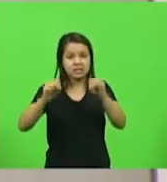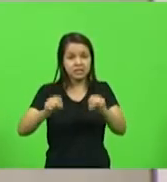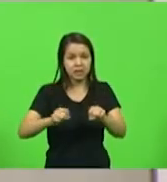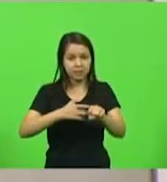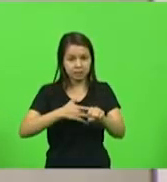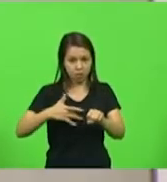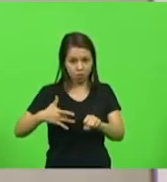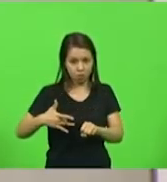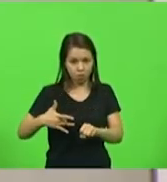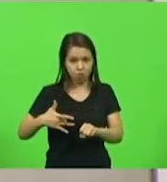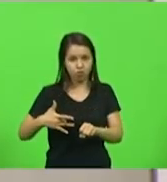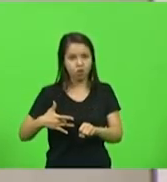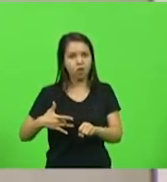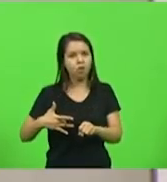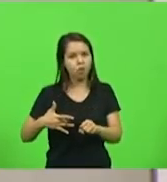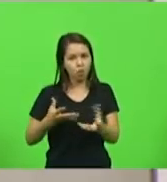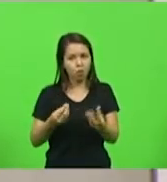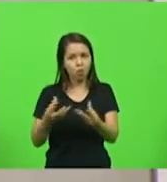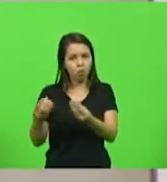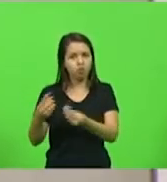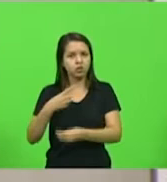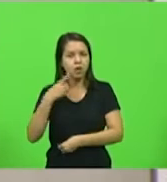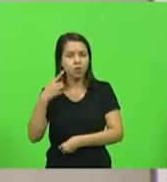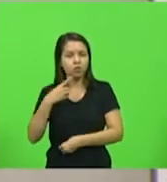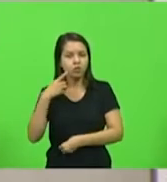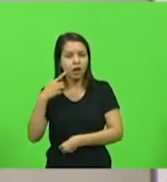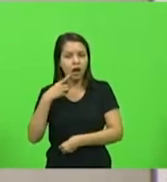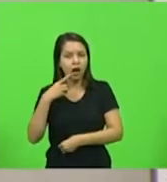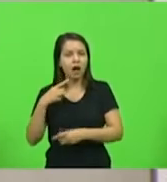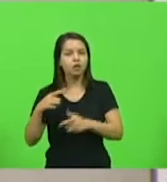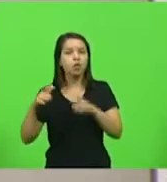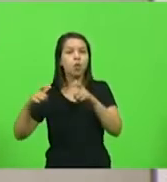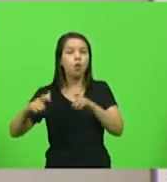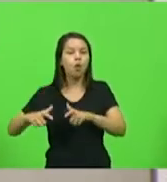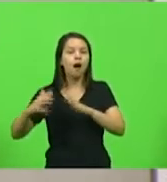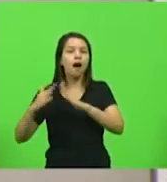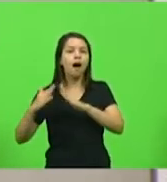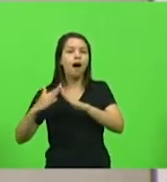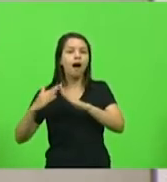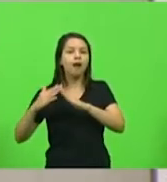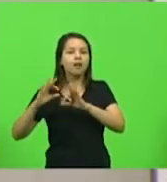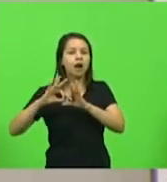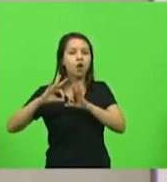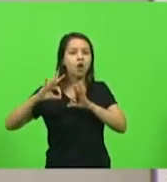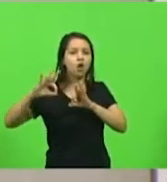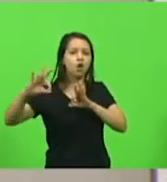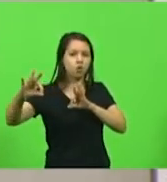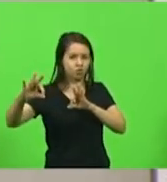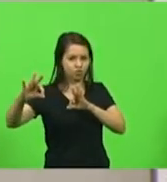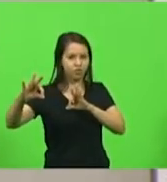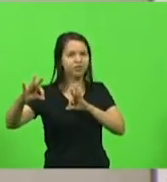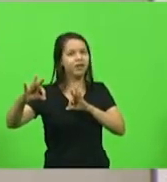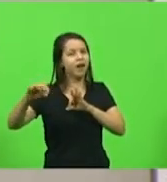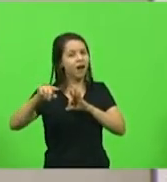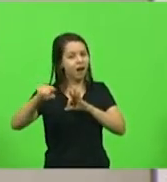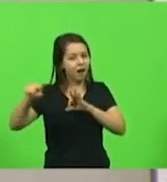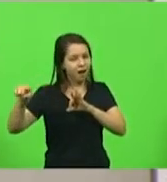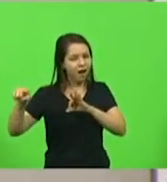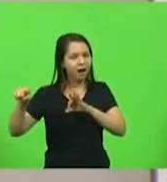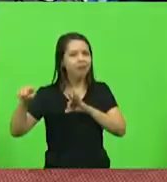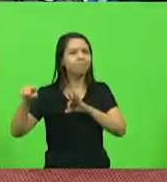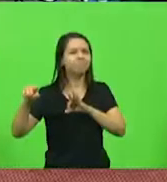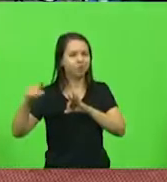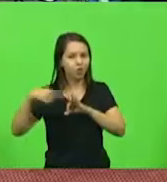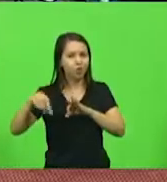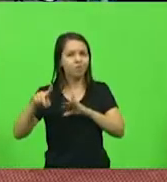deputados reside em locais distantes aqui do litoral catarinense e lá no dia a dia a gente sente a importância de